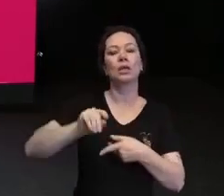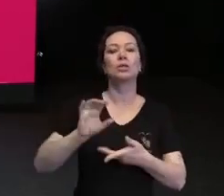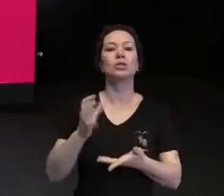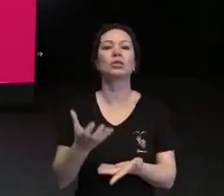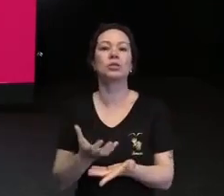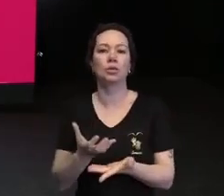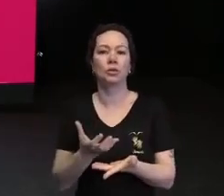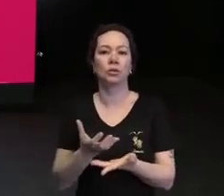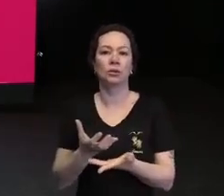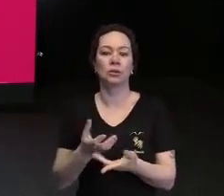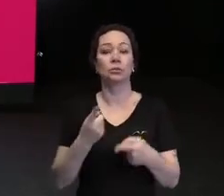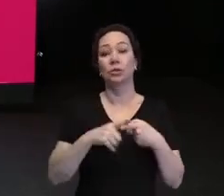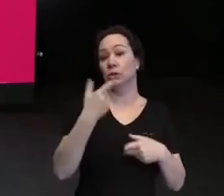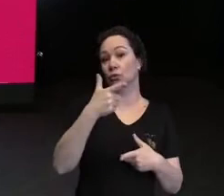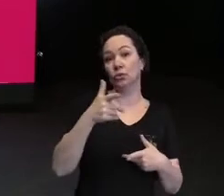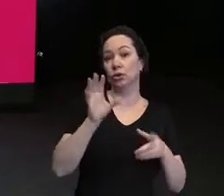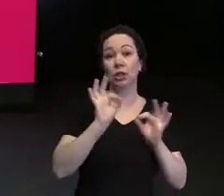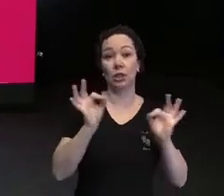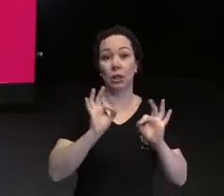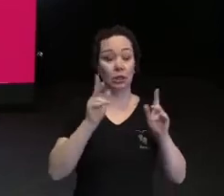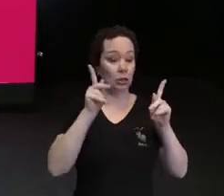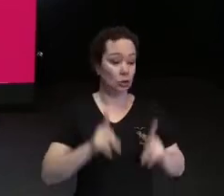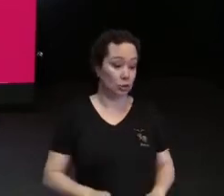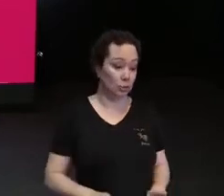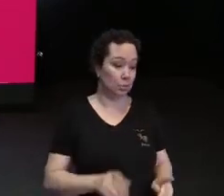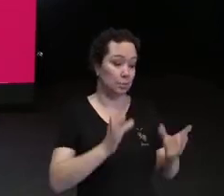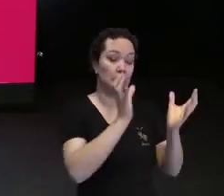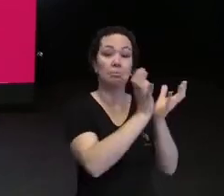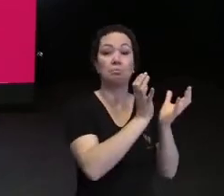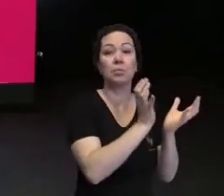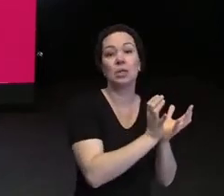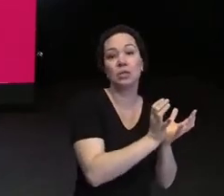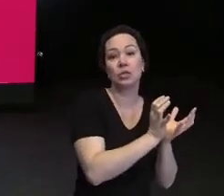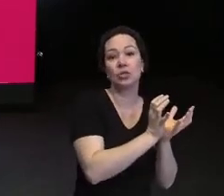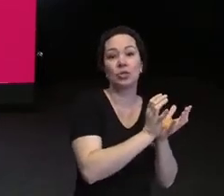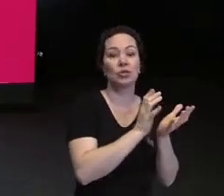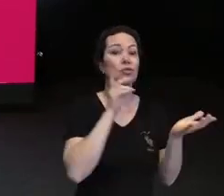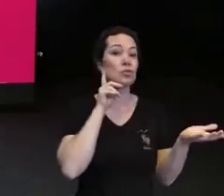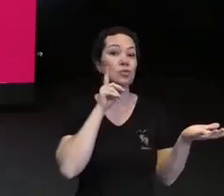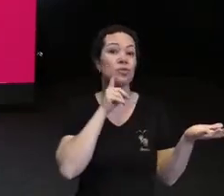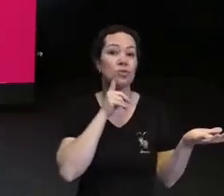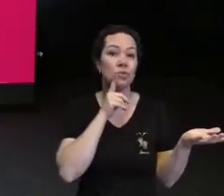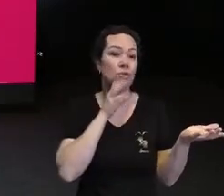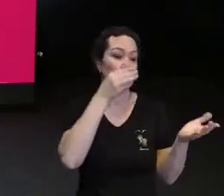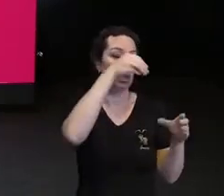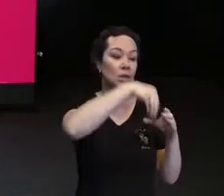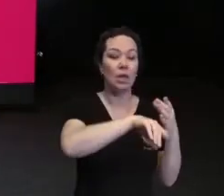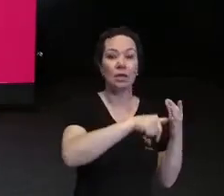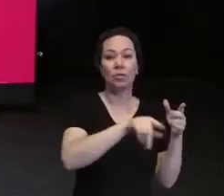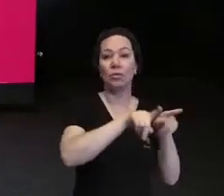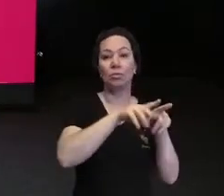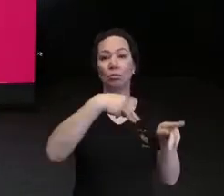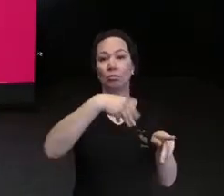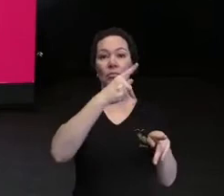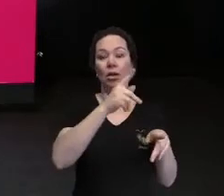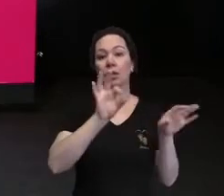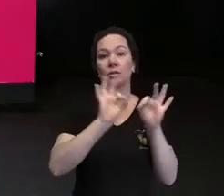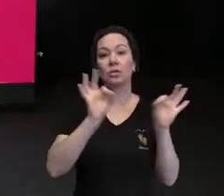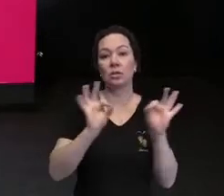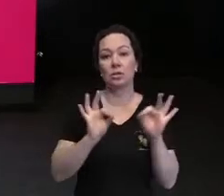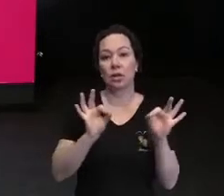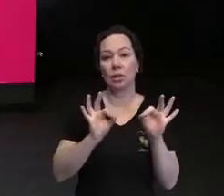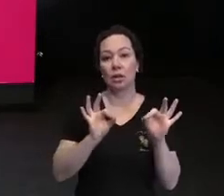não existia nenhuma pessoa negra na equipe, muito menos na equipe de marketing. E isso fez com que